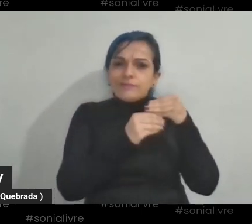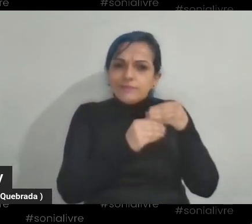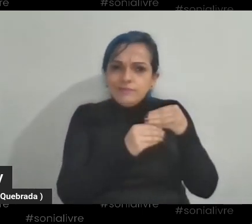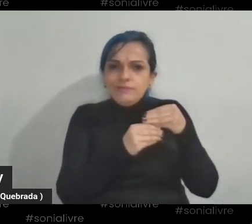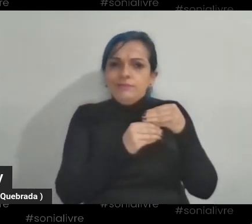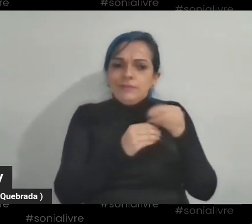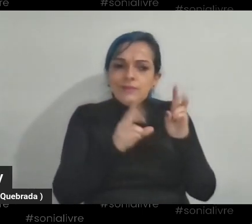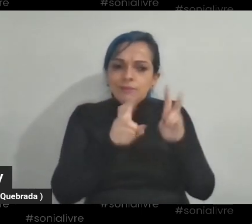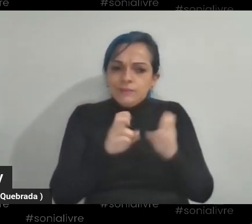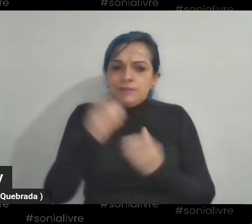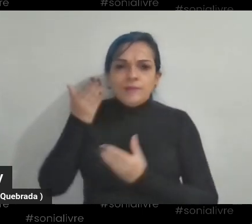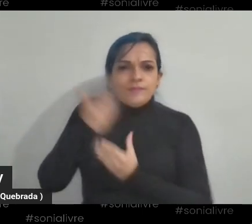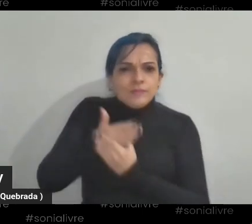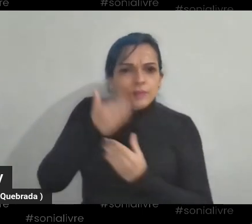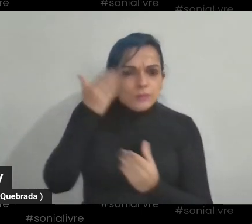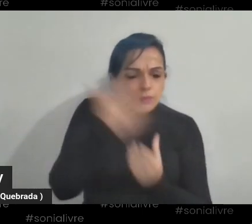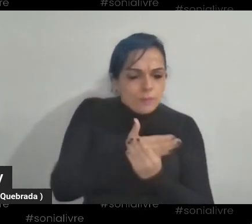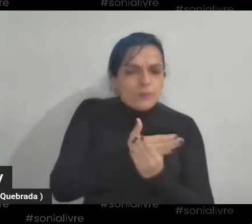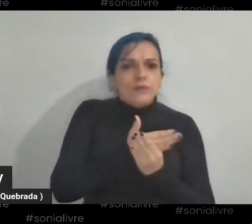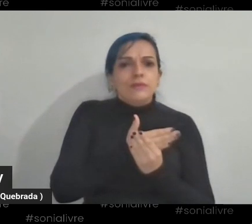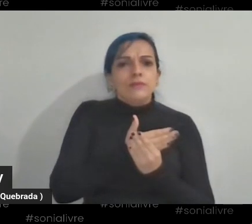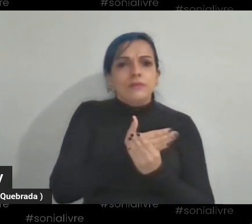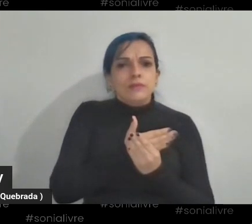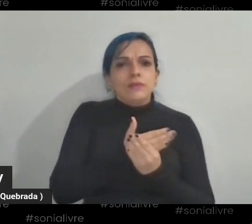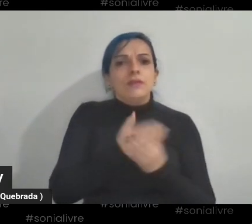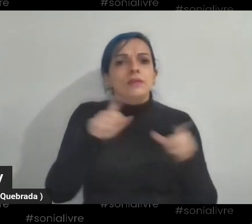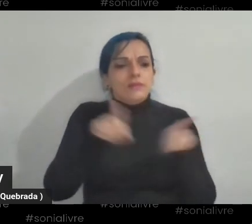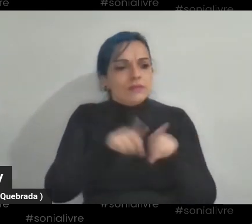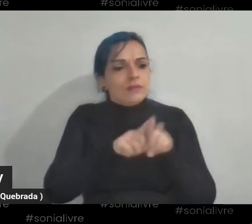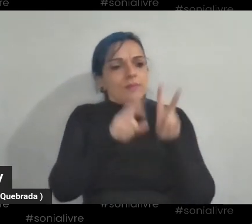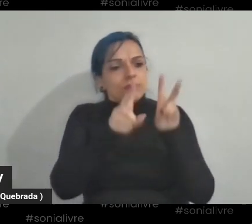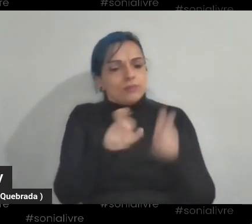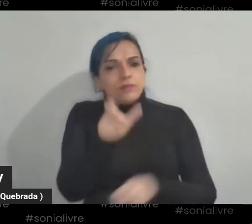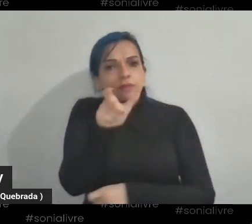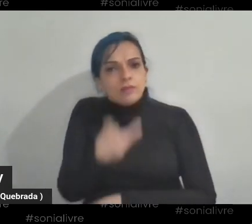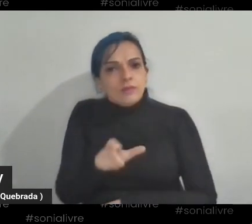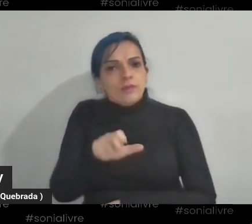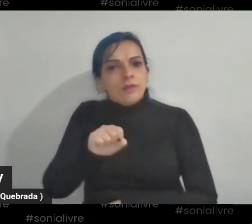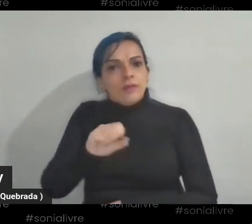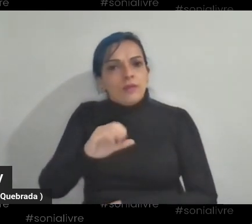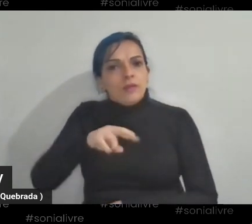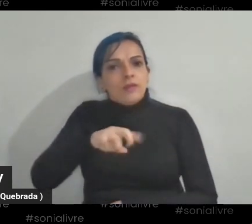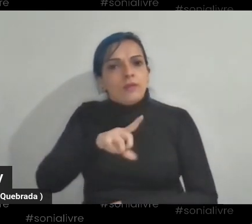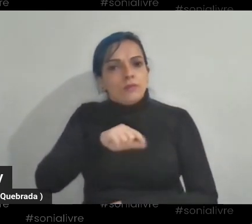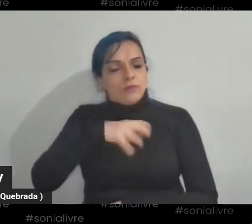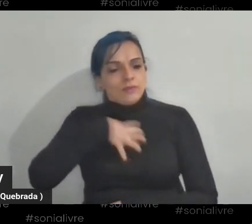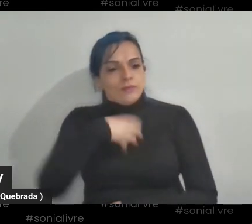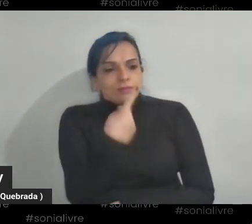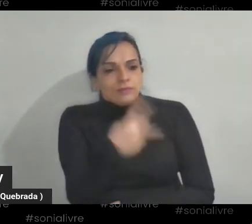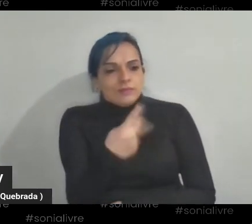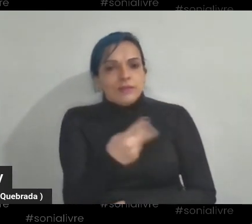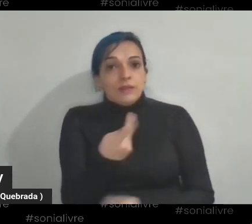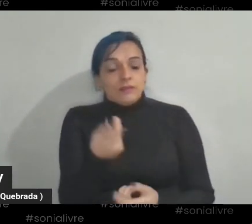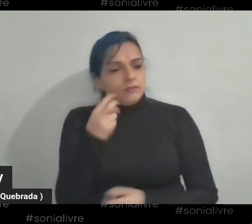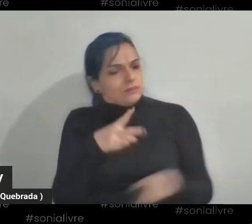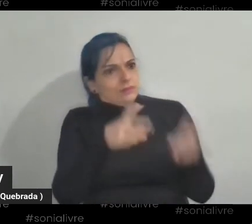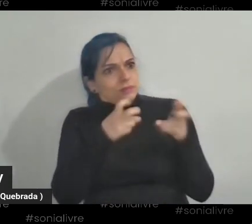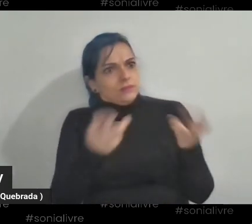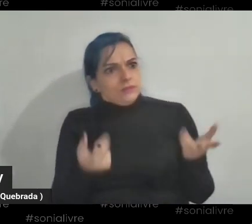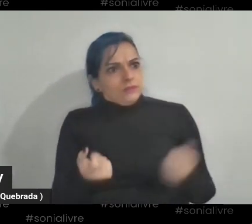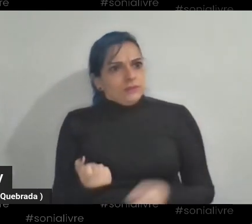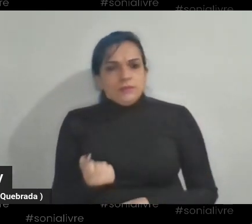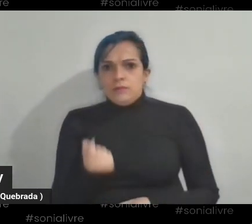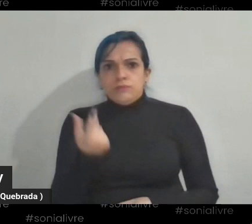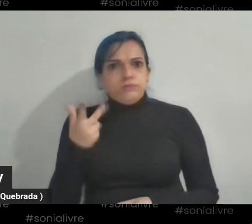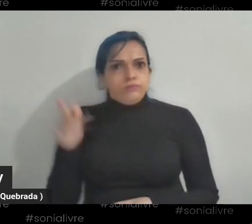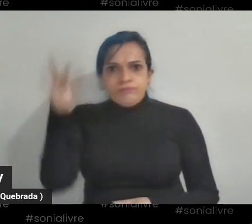processo, sobre a condição da Sônia, então nós vemos situações absurdas dentro do próprio Poder